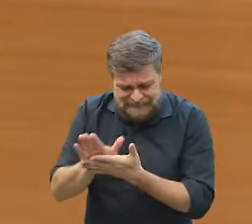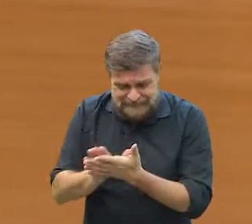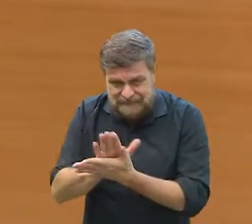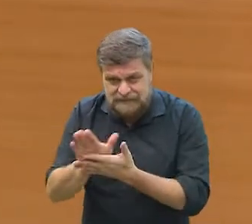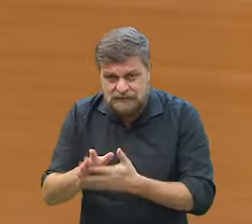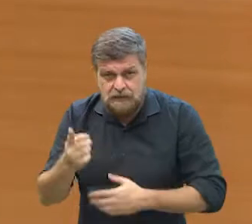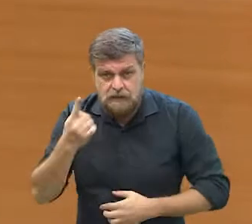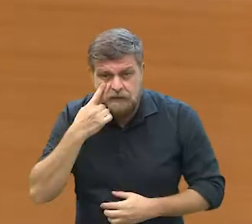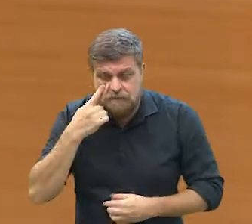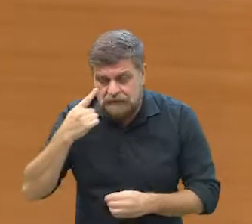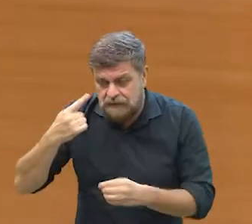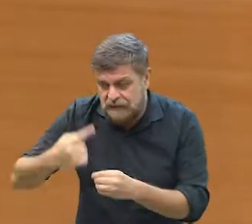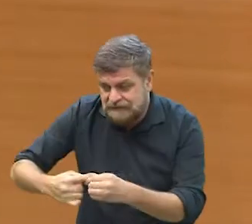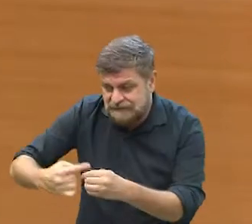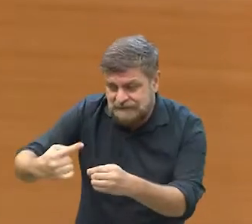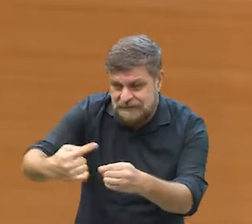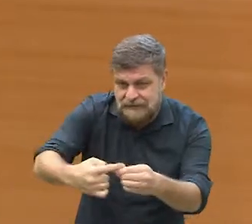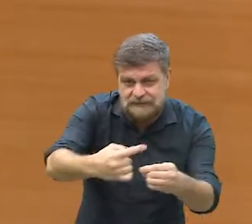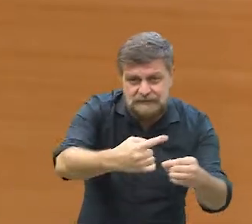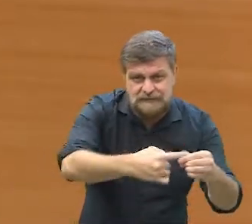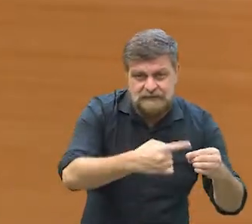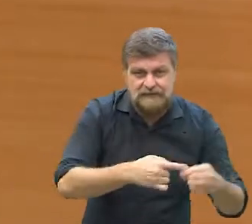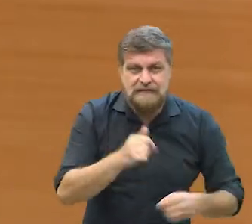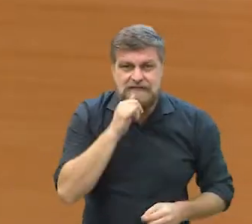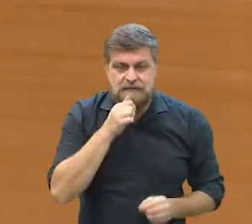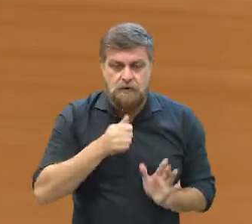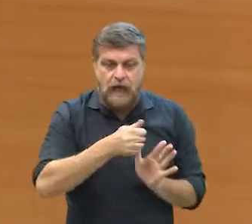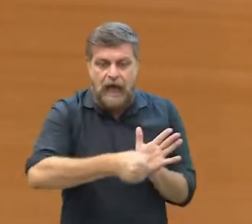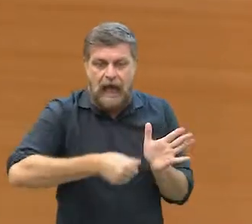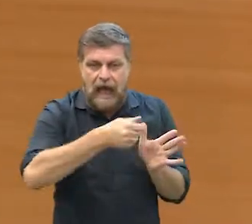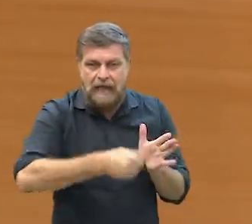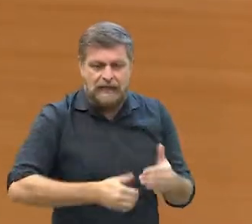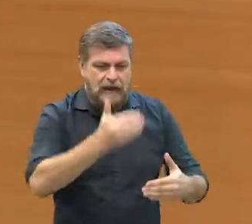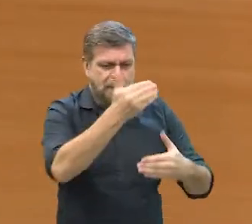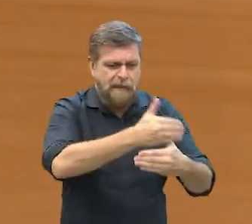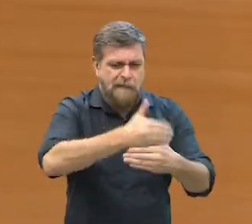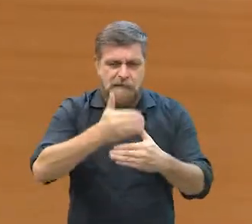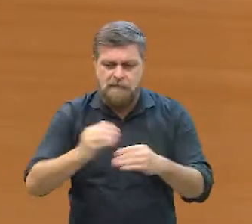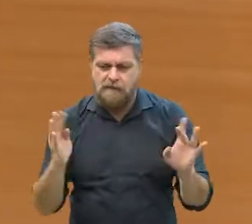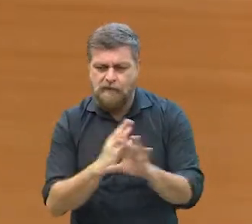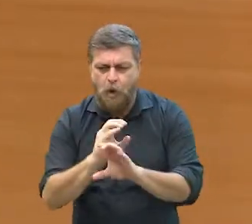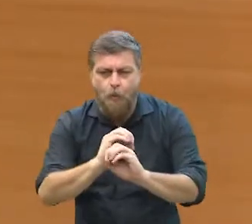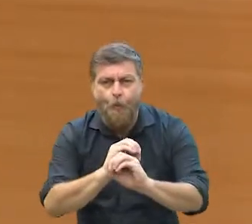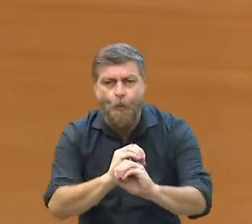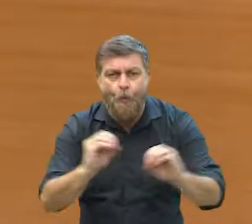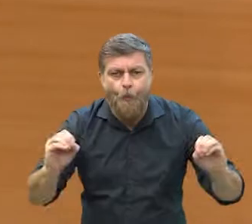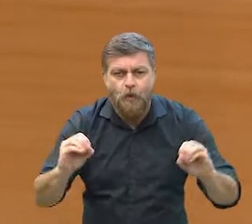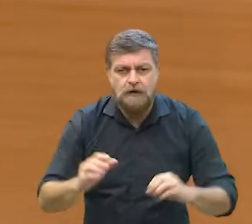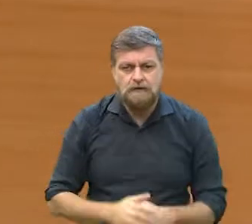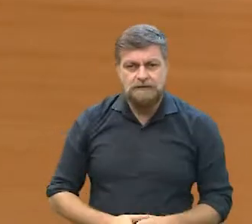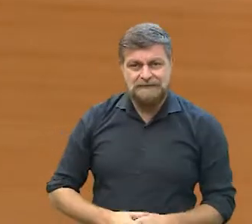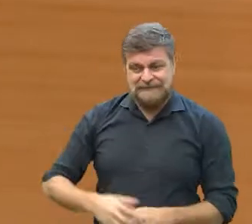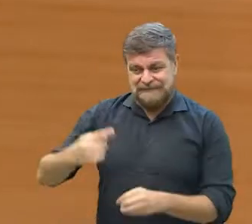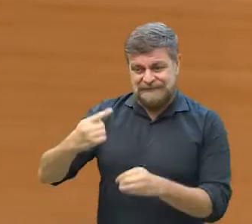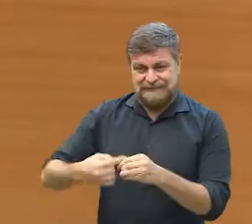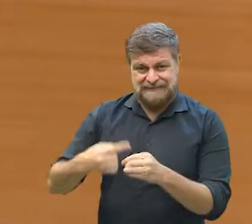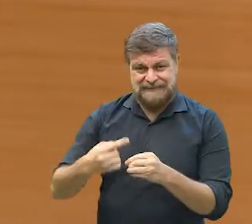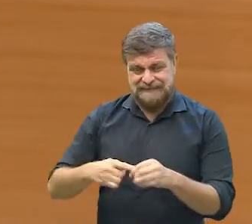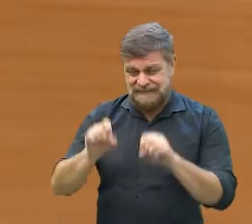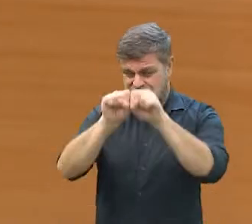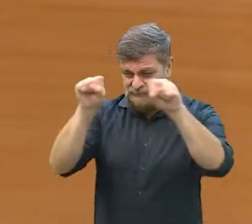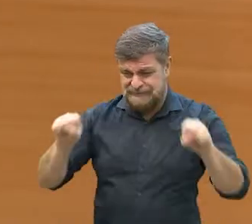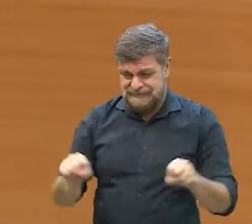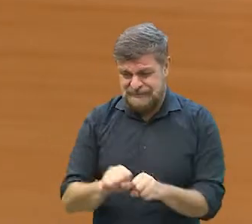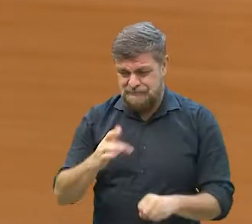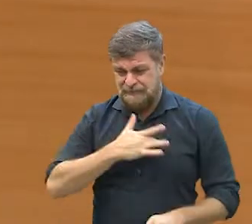né? A gente está vendo cidades que, Araraquara, que decretou lockdown, cidades que estão chegando no esgotamento